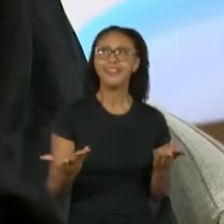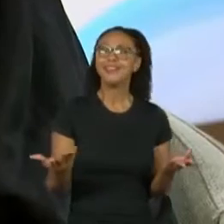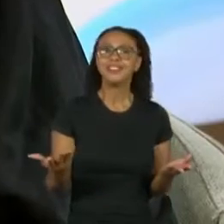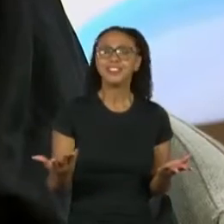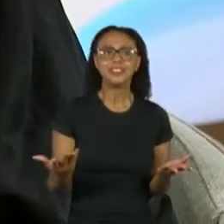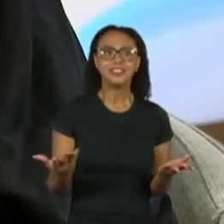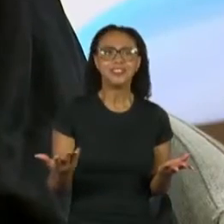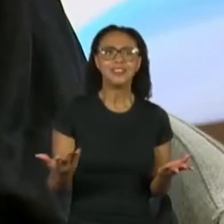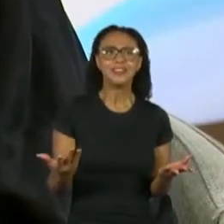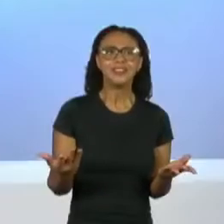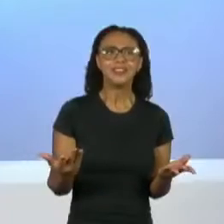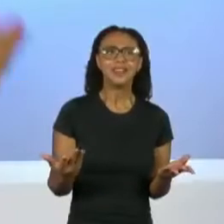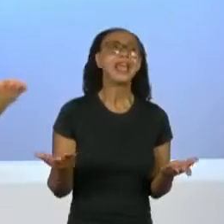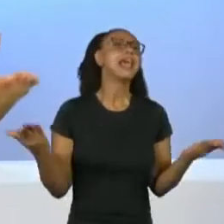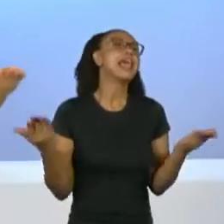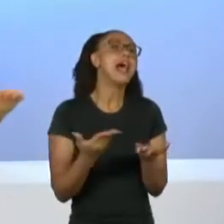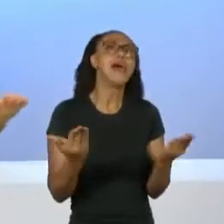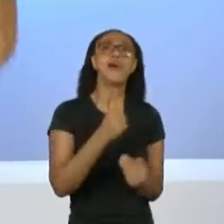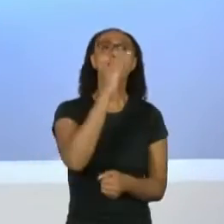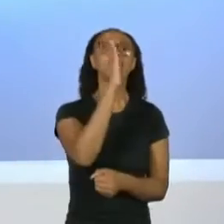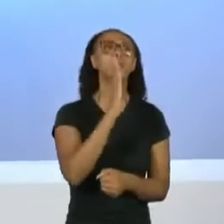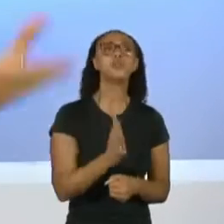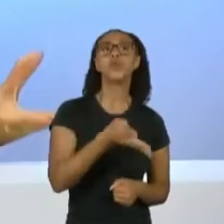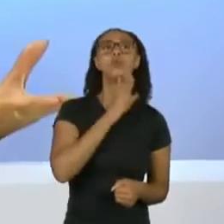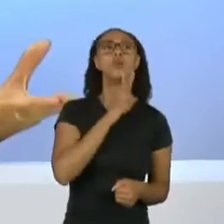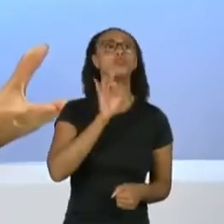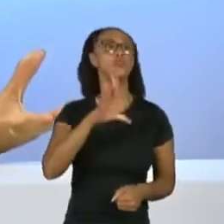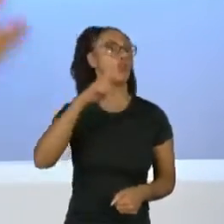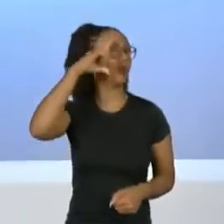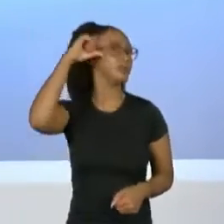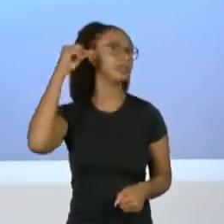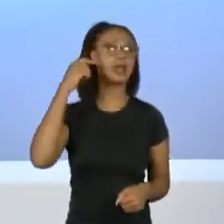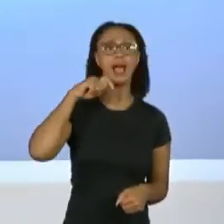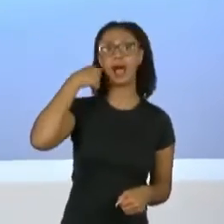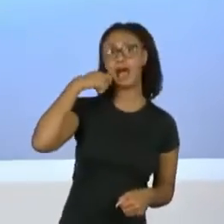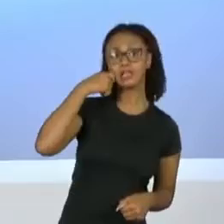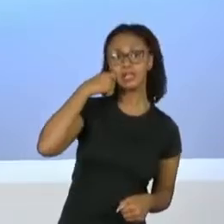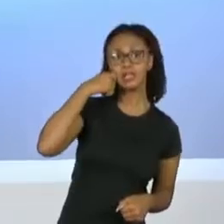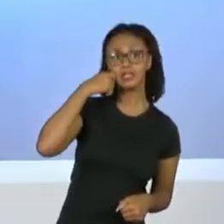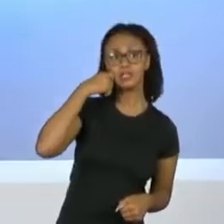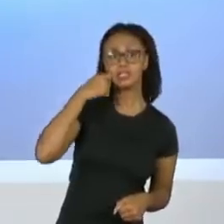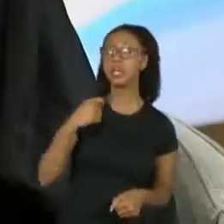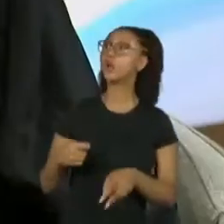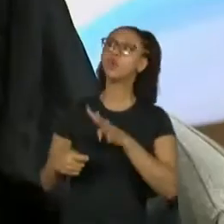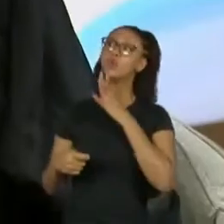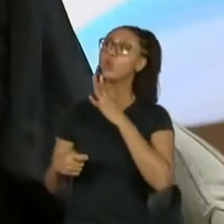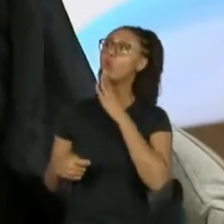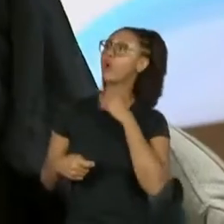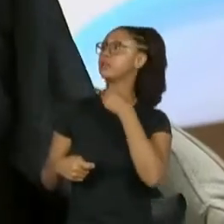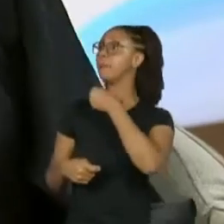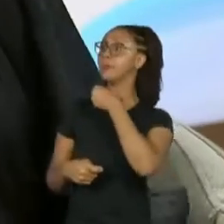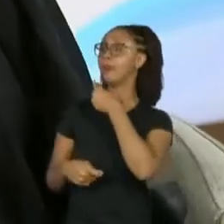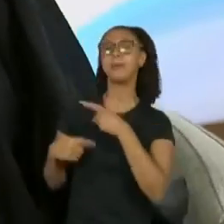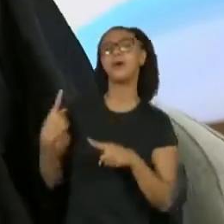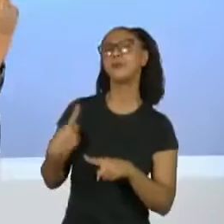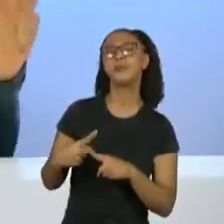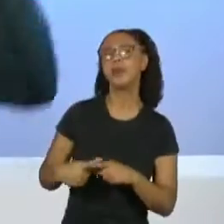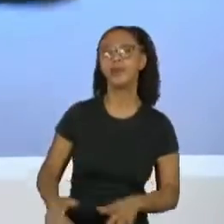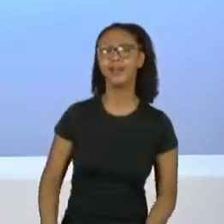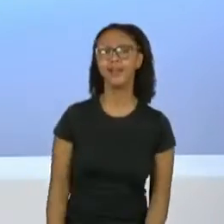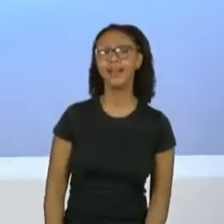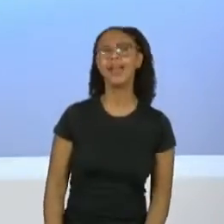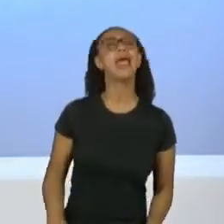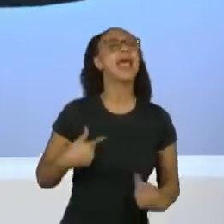Por que que o Brasil conhece mais a Zezé? Atriz. Atriz do que a Zezé cantora. Eu acho que... as